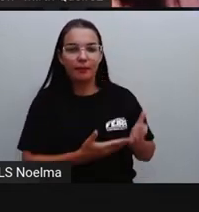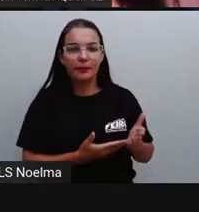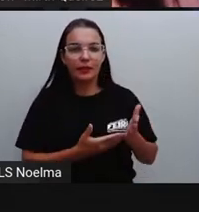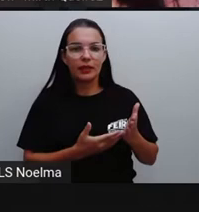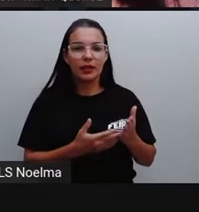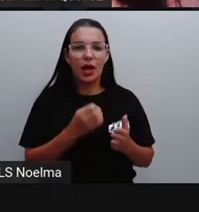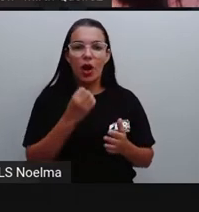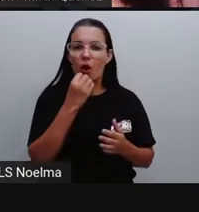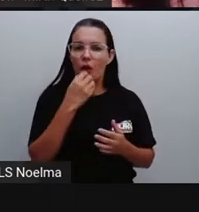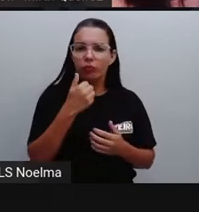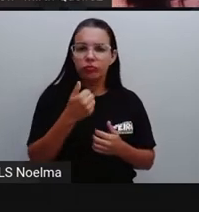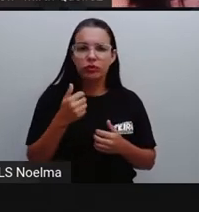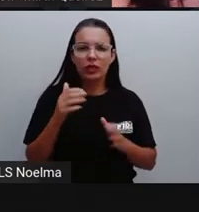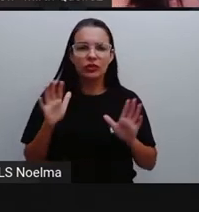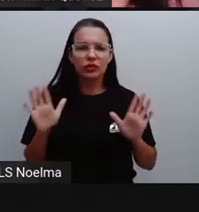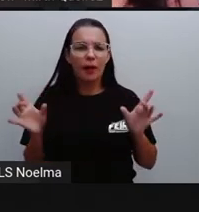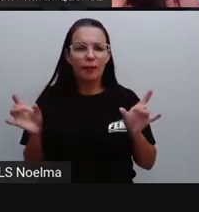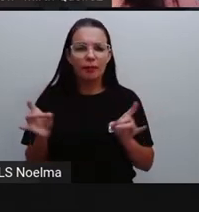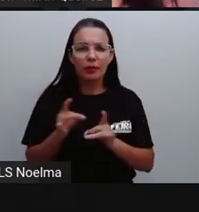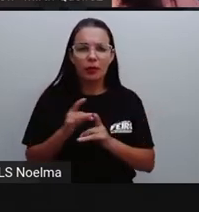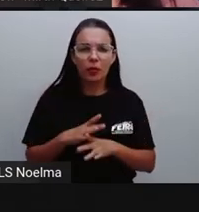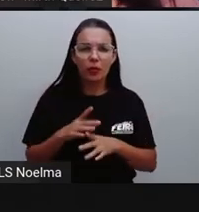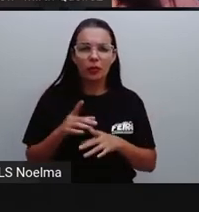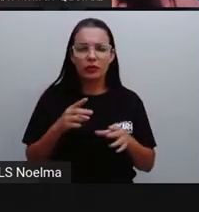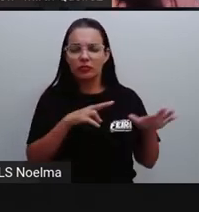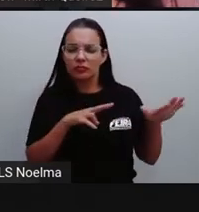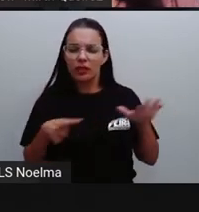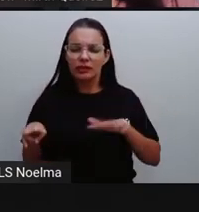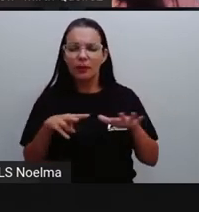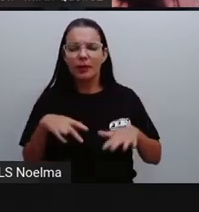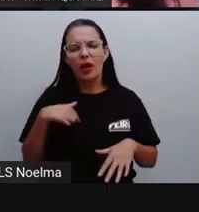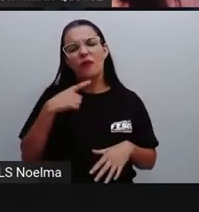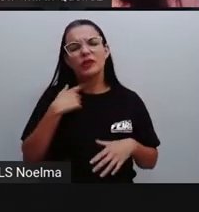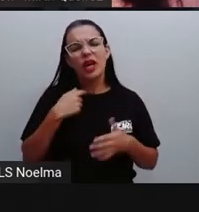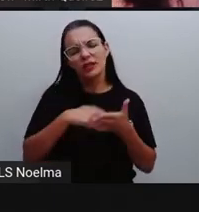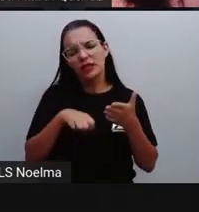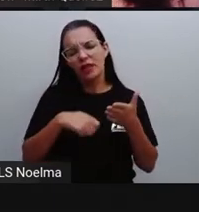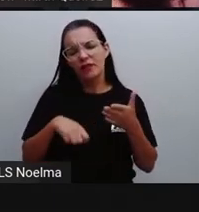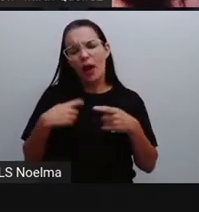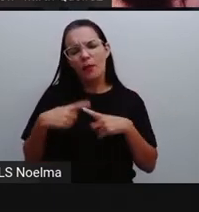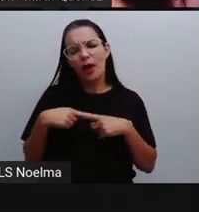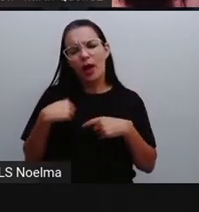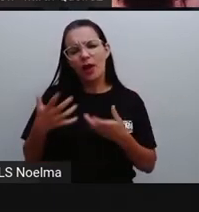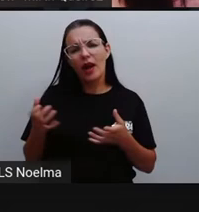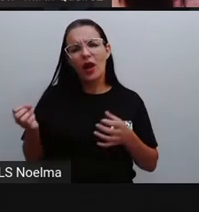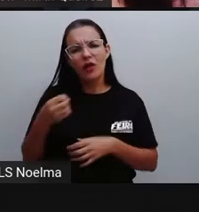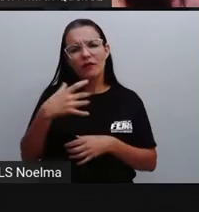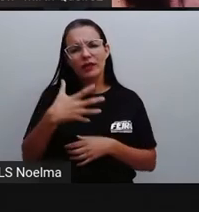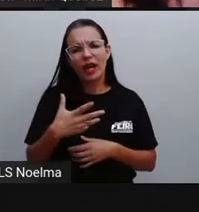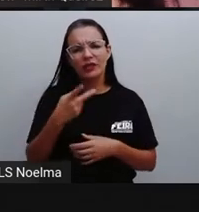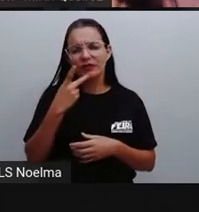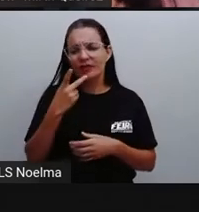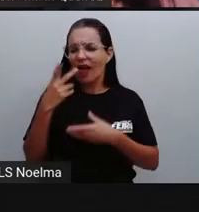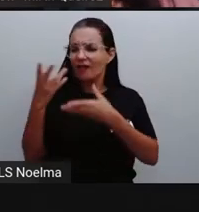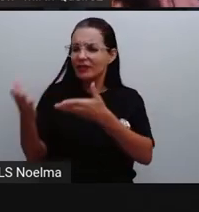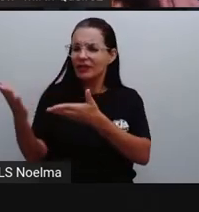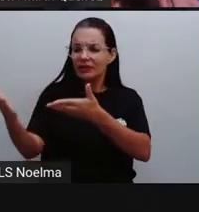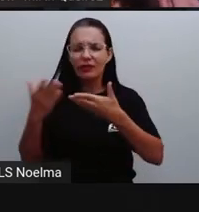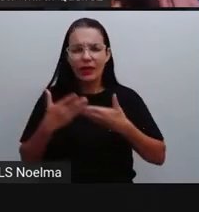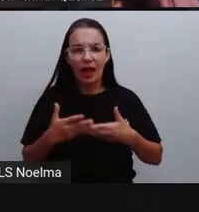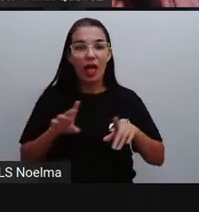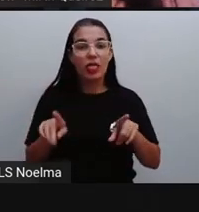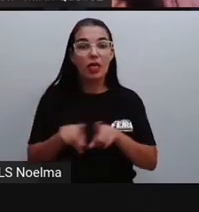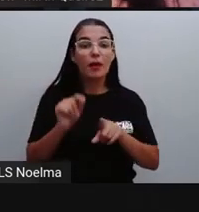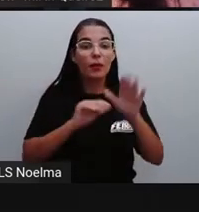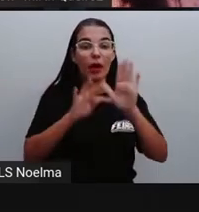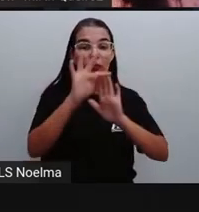tranquilo. Passadas essas últimas semanas, fiquei com vontade de escrever para que possamos colocar as novidades em dia. E aí vem o corpo da